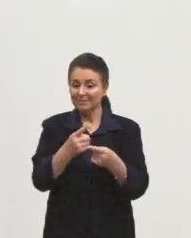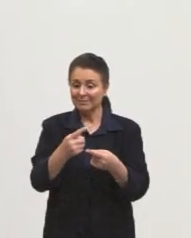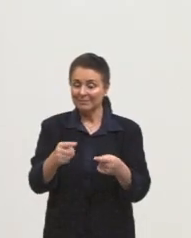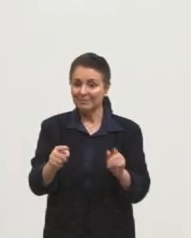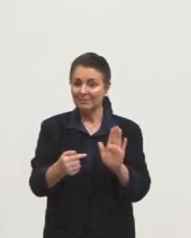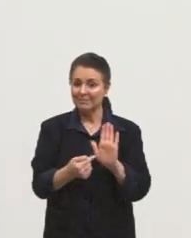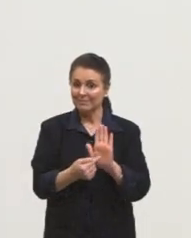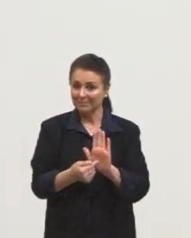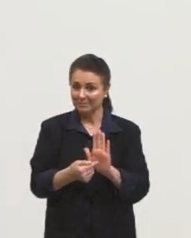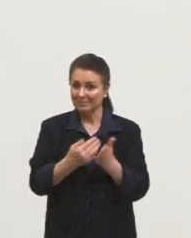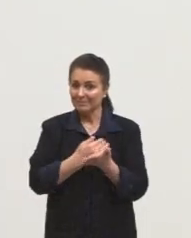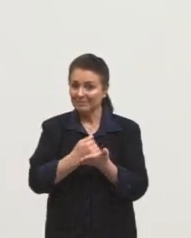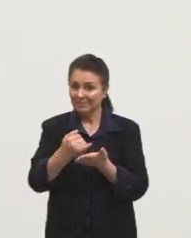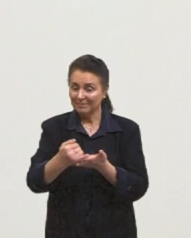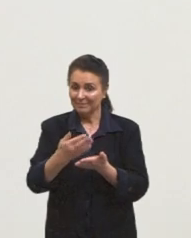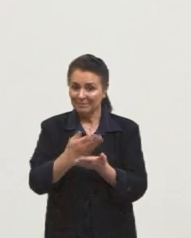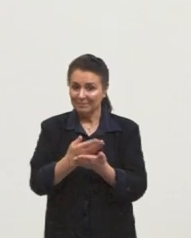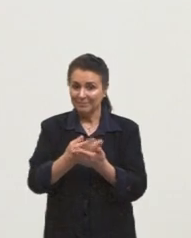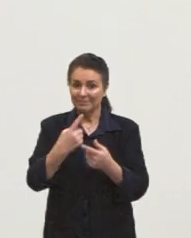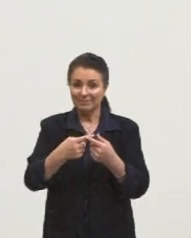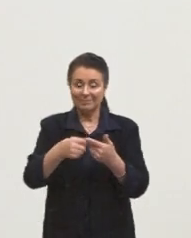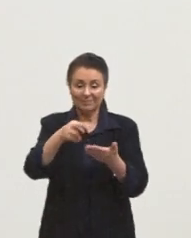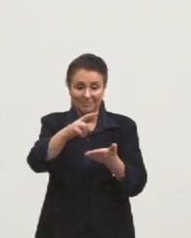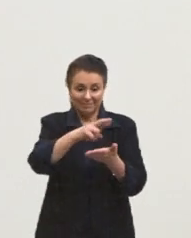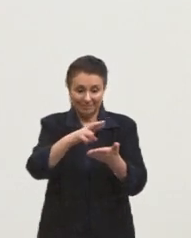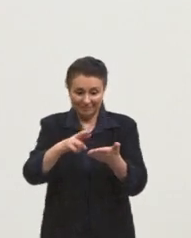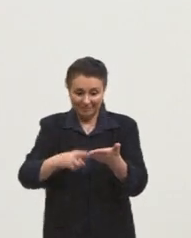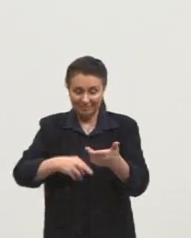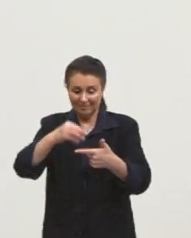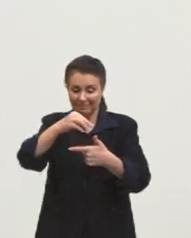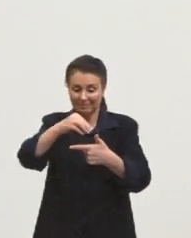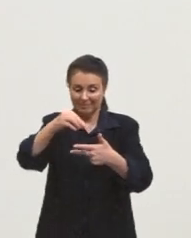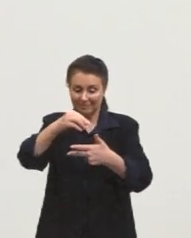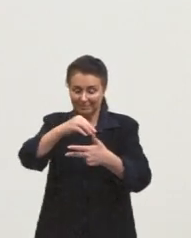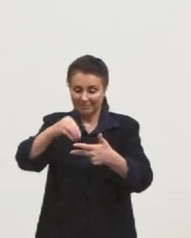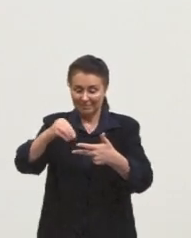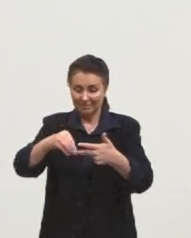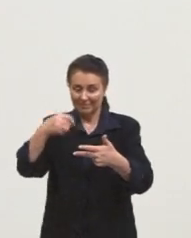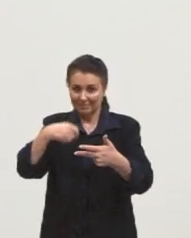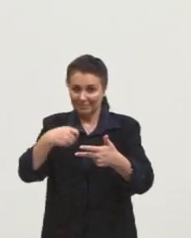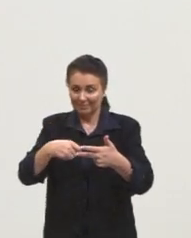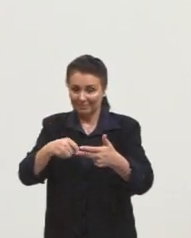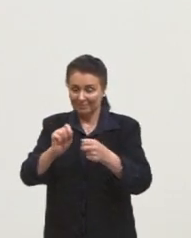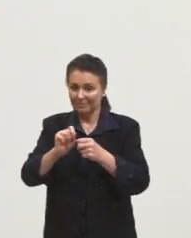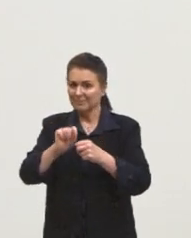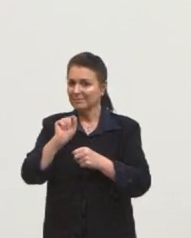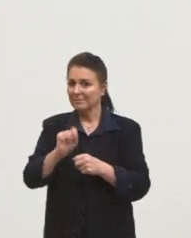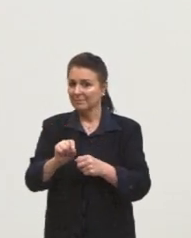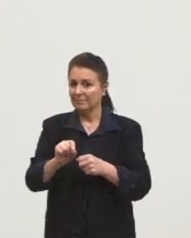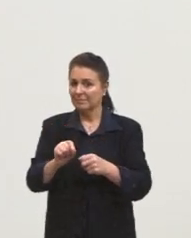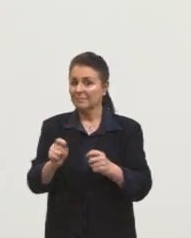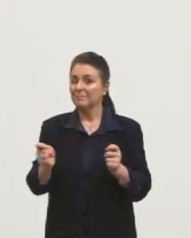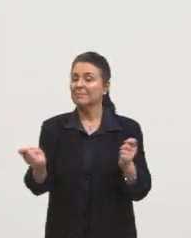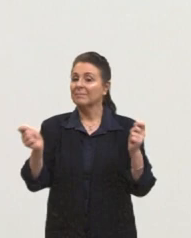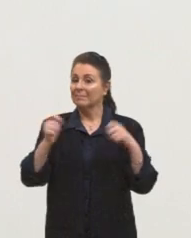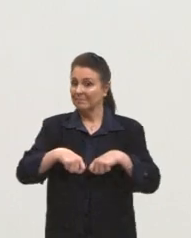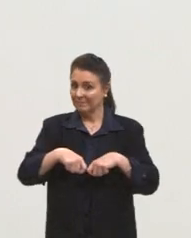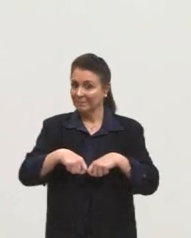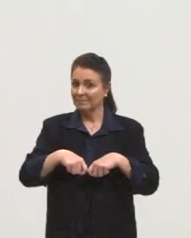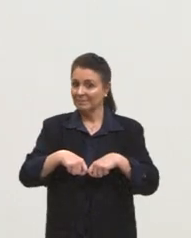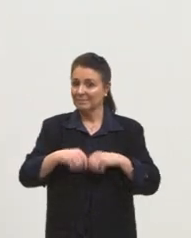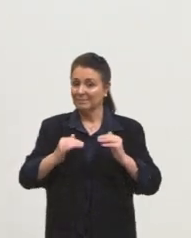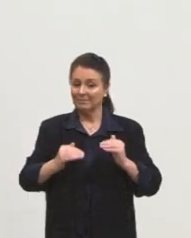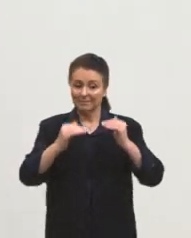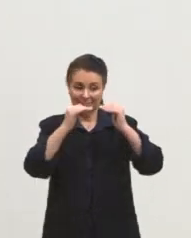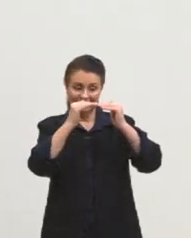porque na redação do Enem, o que a gente precisa fazer? A gente precisa atender as competências que são padrão